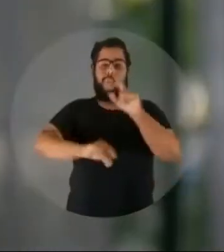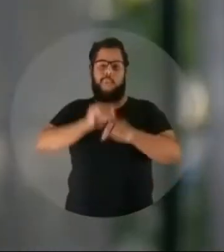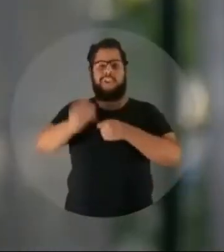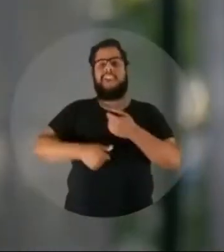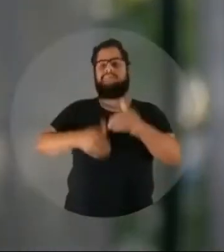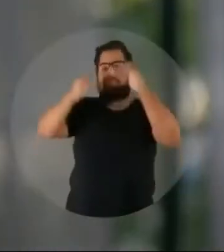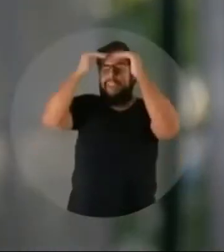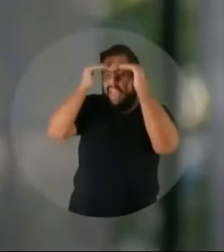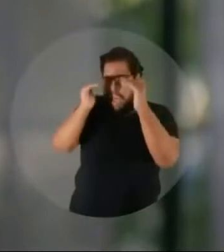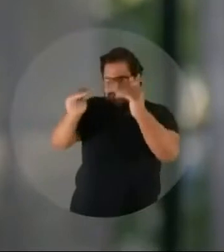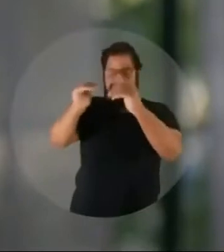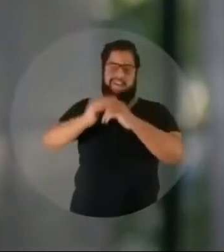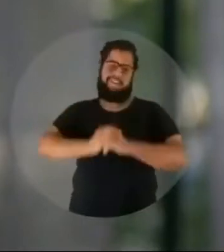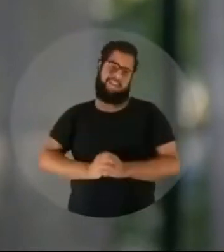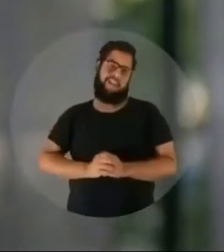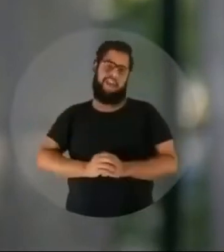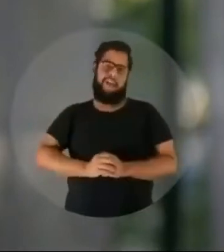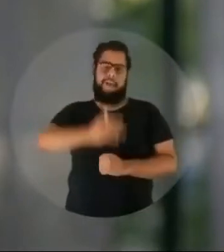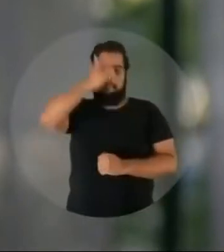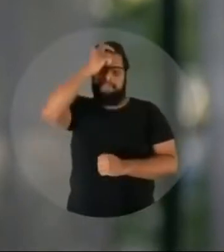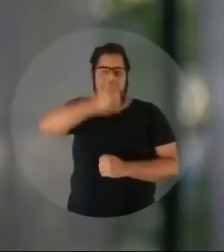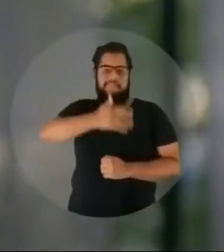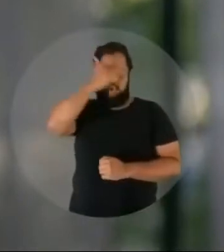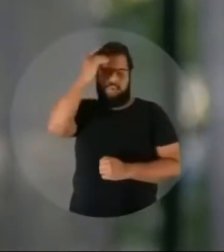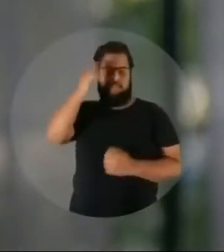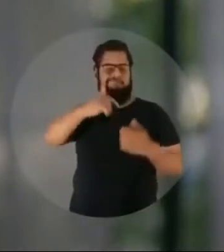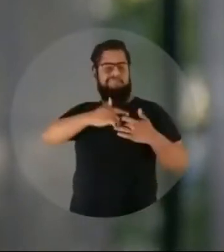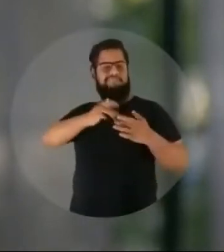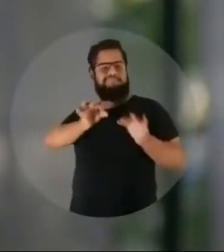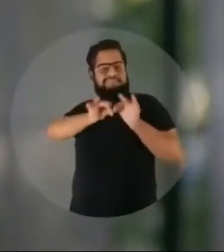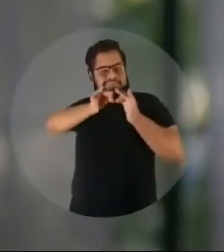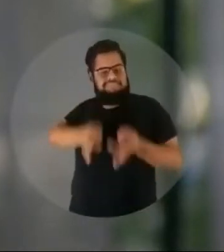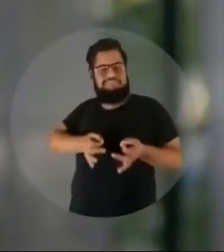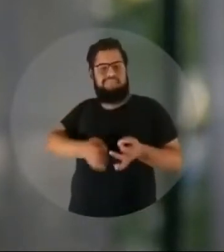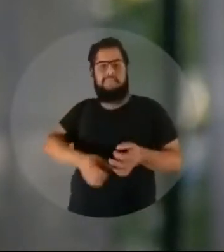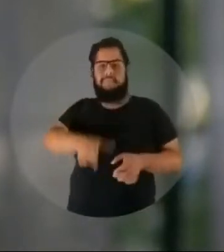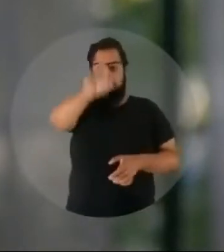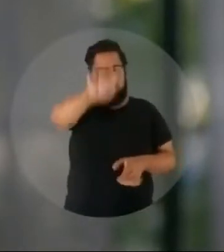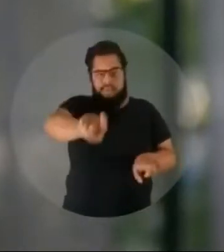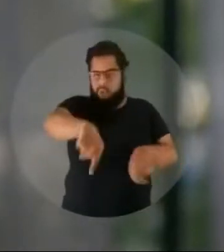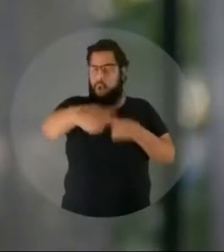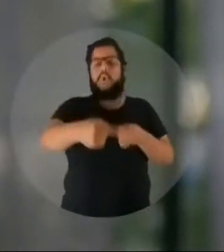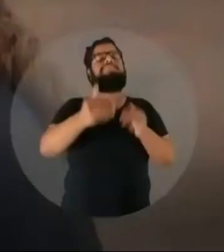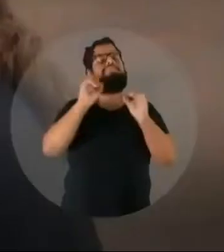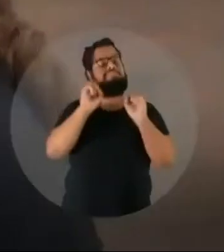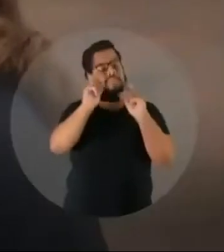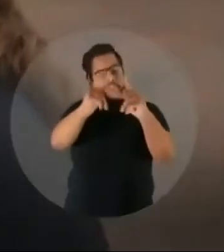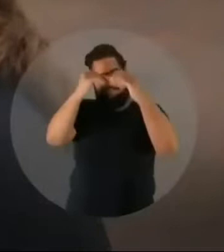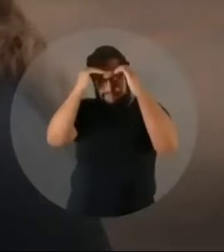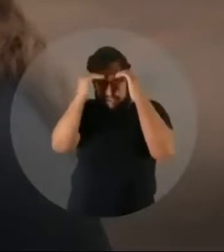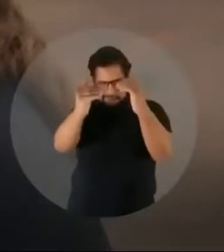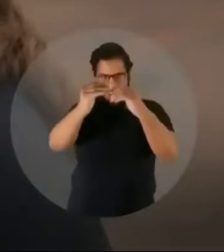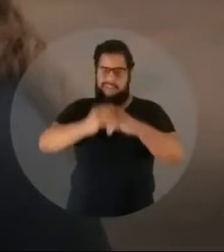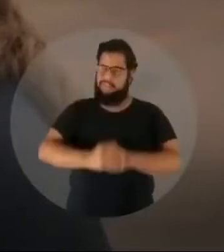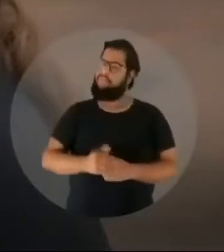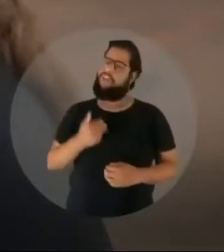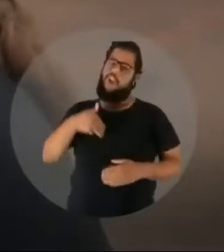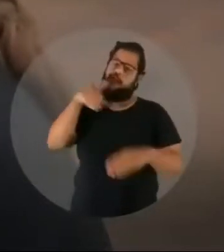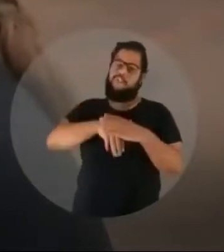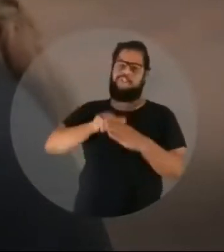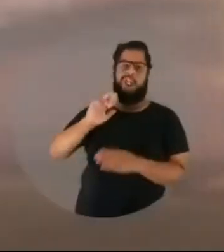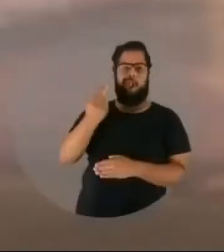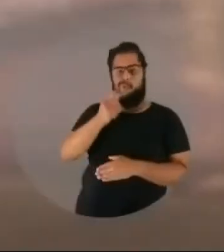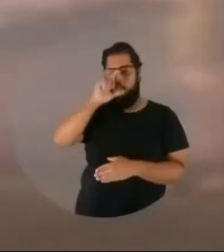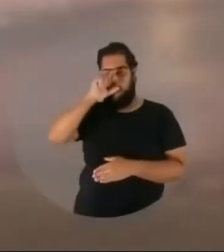o papel da pessoa que tem grandeza de ser humilde diante, inclusive, dos seus adversários. Vou botar Lula e